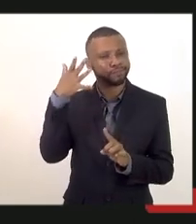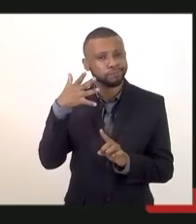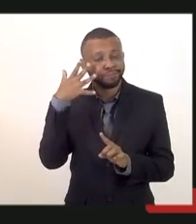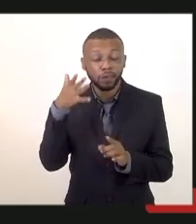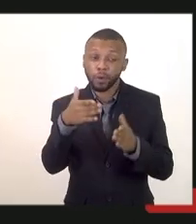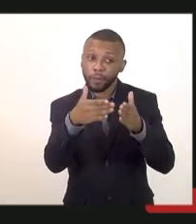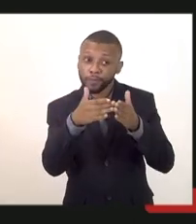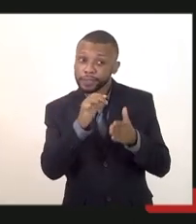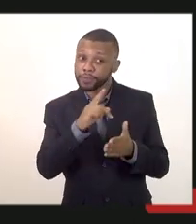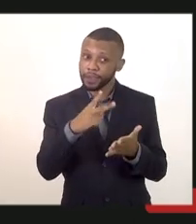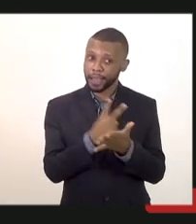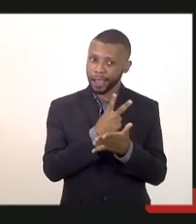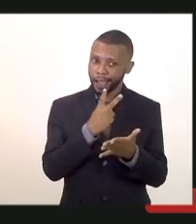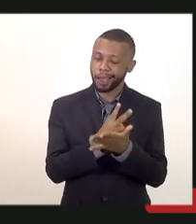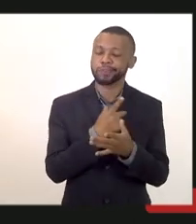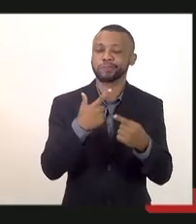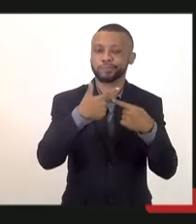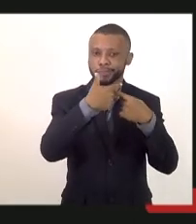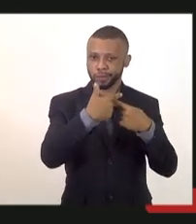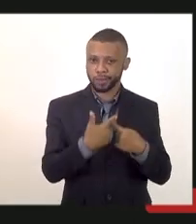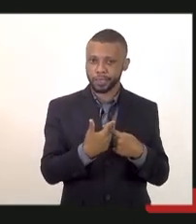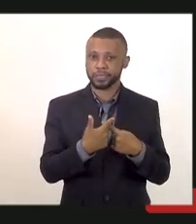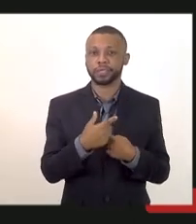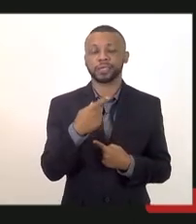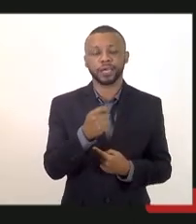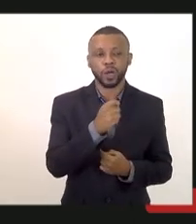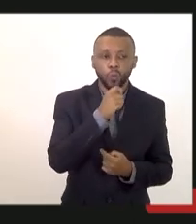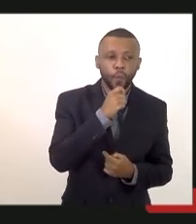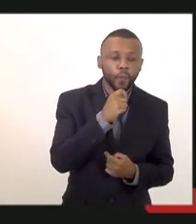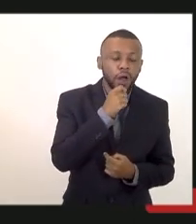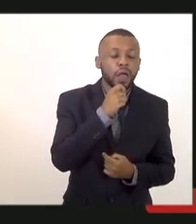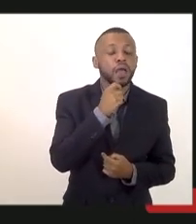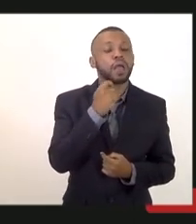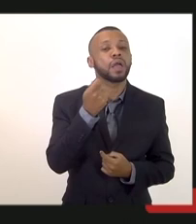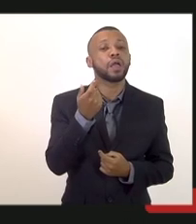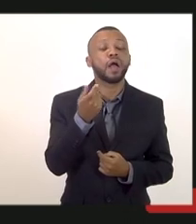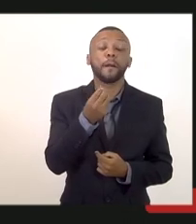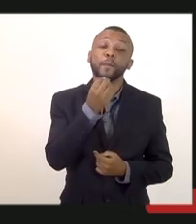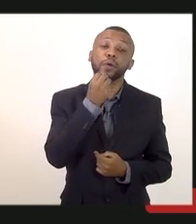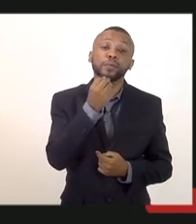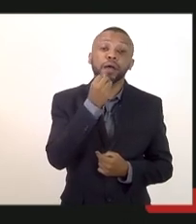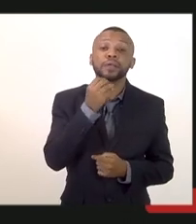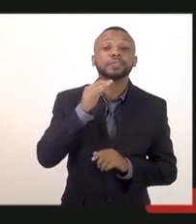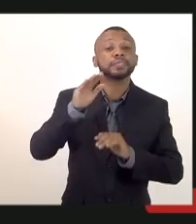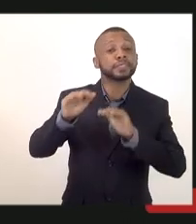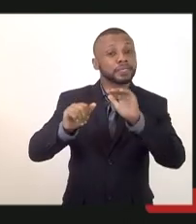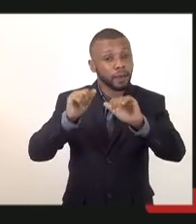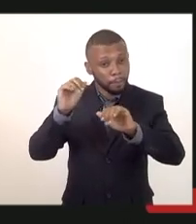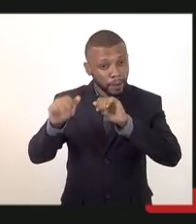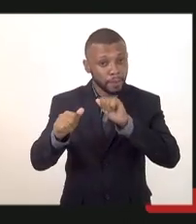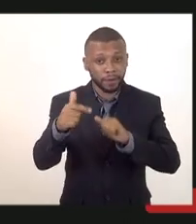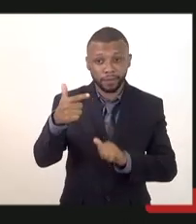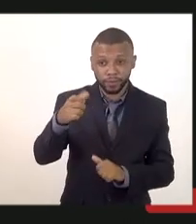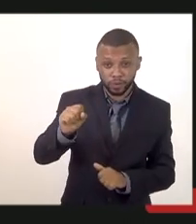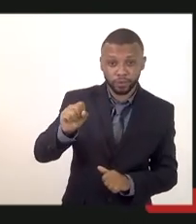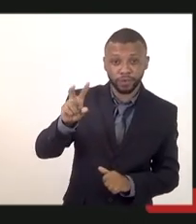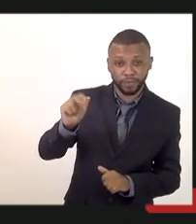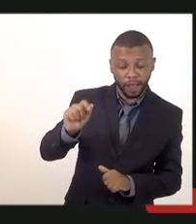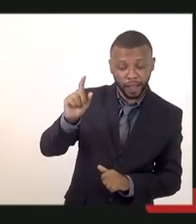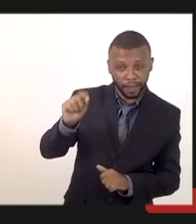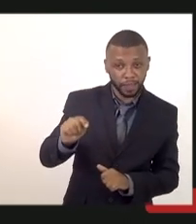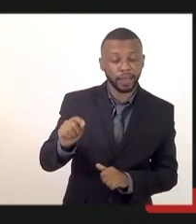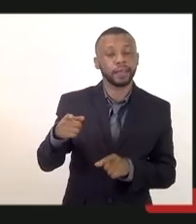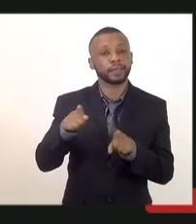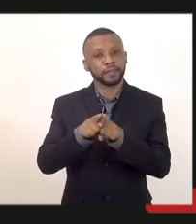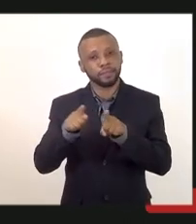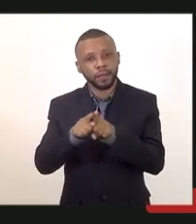não vê a possibilidade de chamar aprovados para essas 28 vagas que inclusive passou pela organização dos